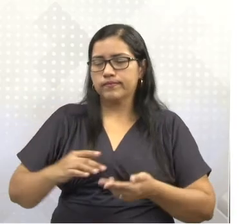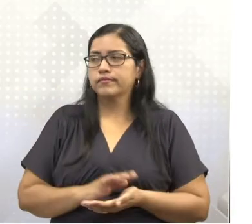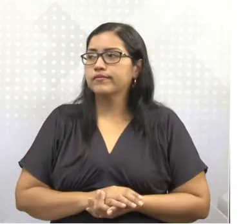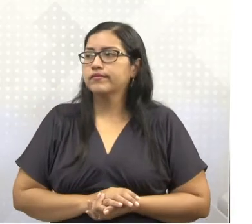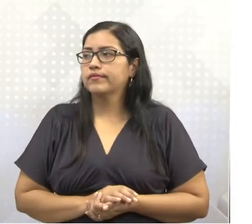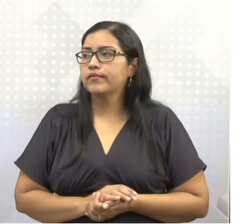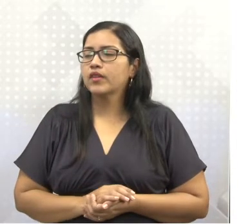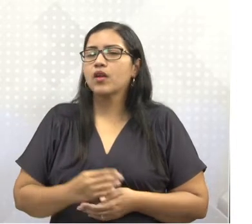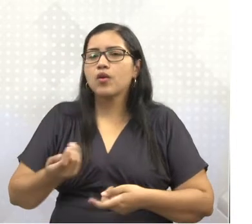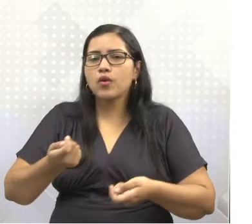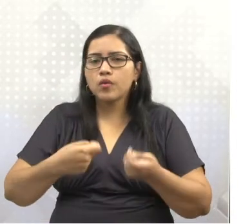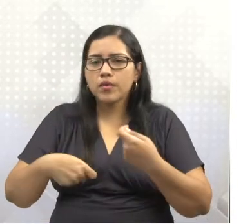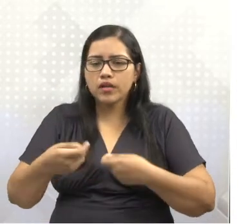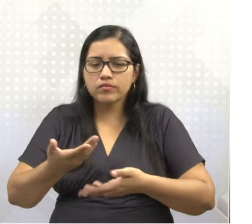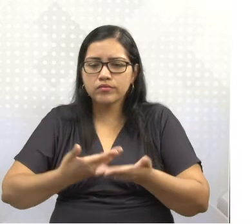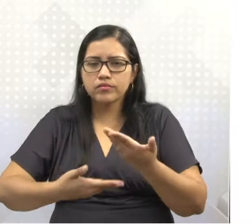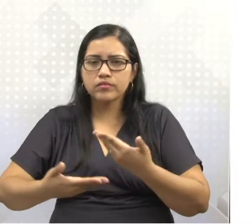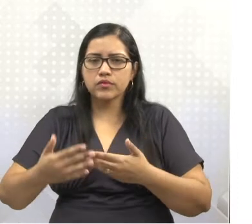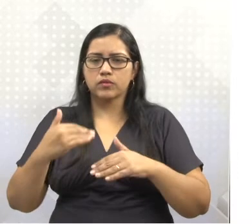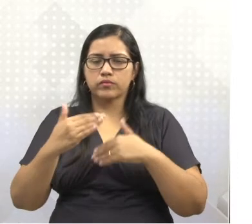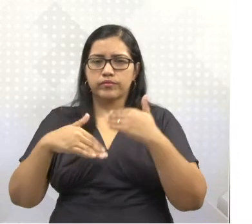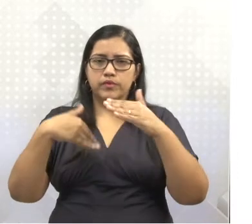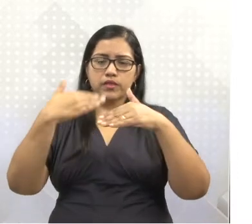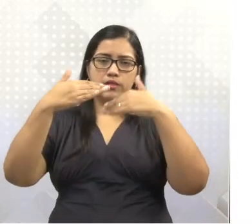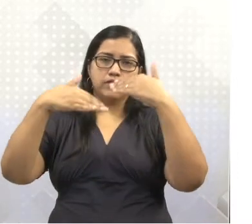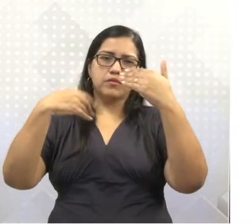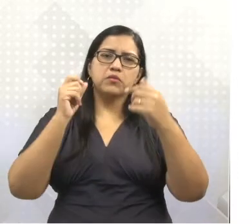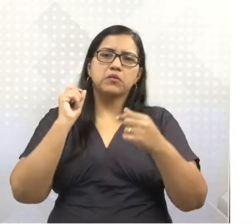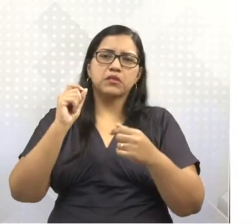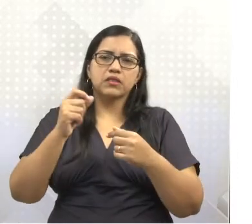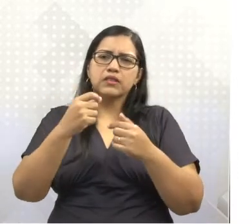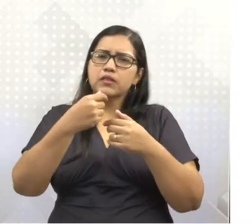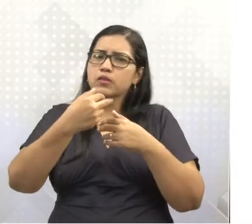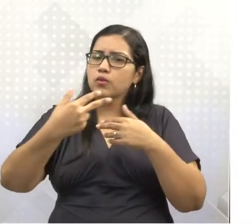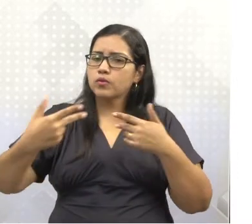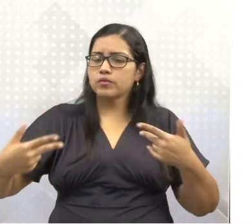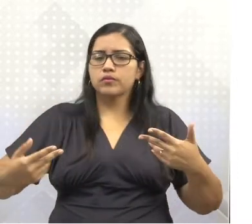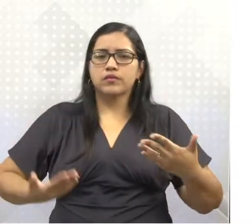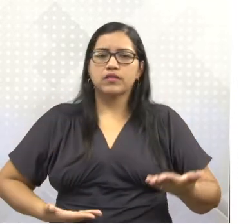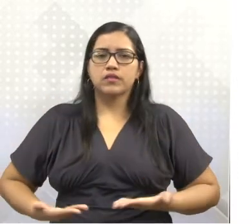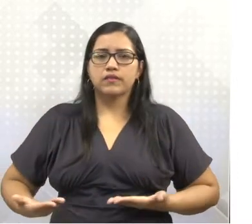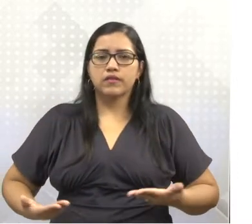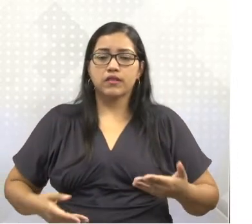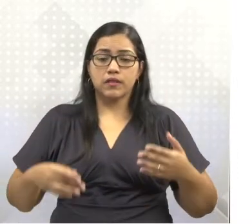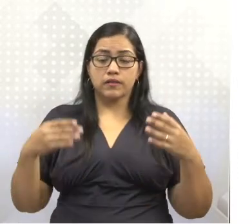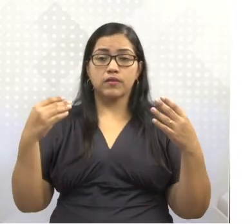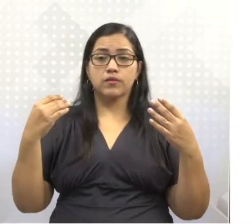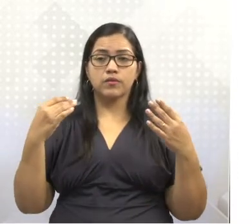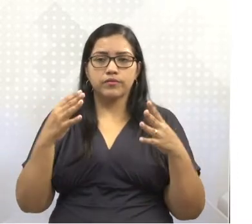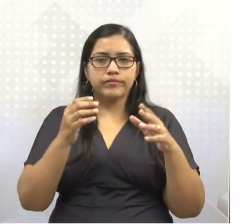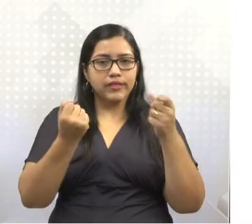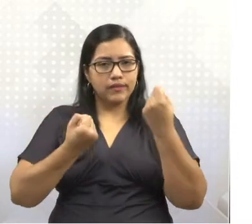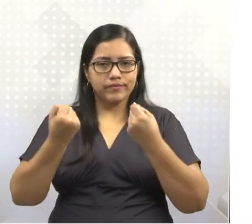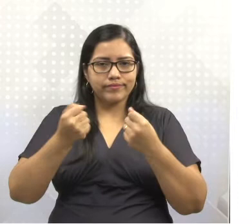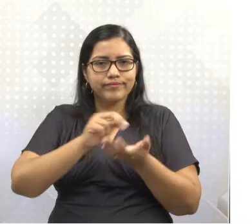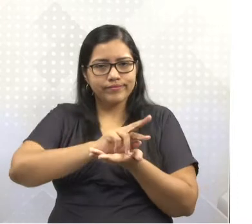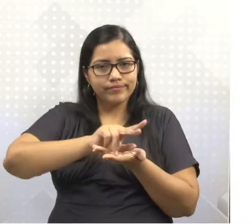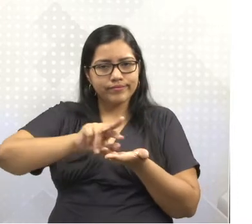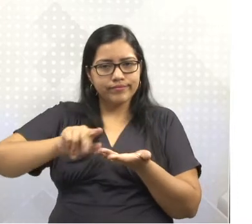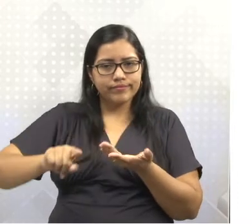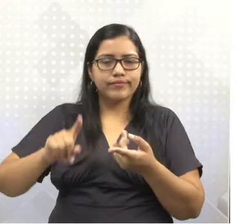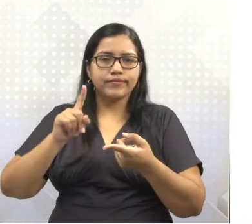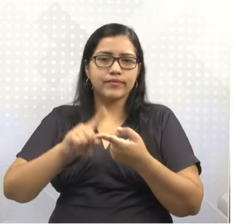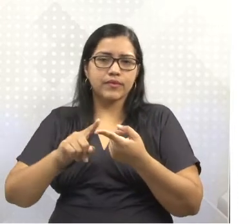O comércio contribui justamente para o desenvolvimento de uma série de outros serviços, como o de transporte e os serviços